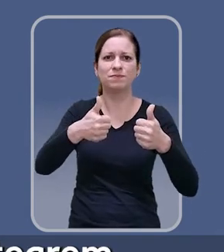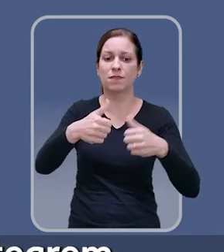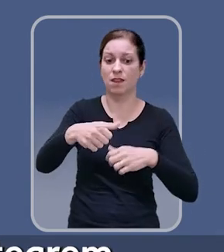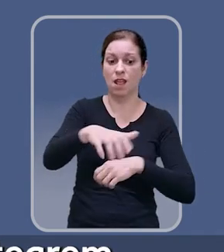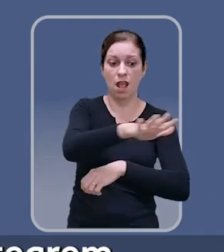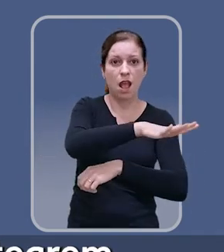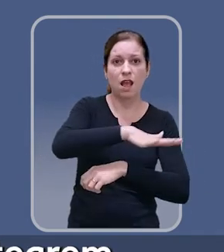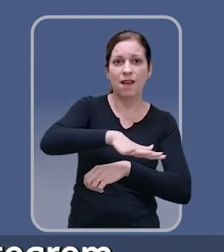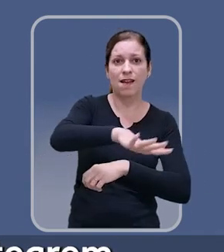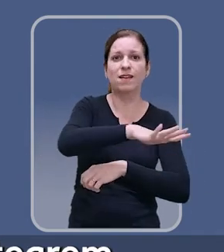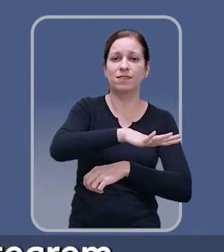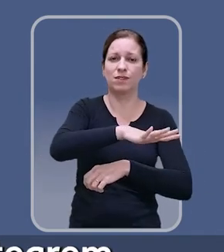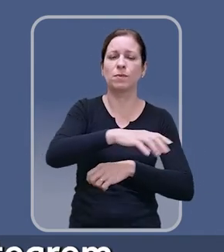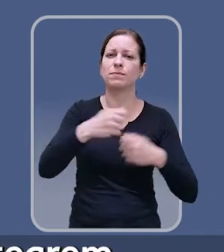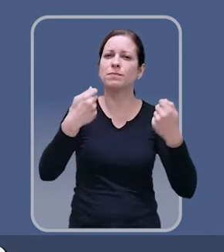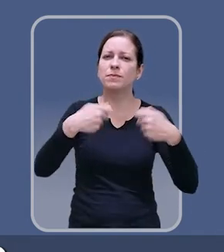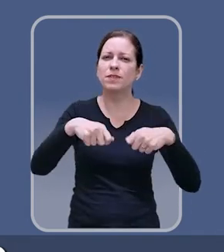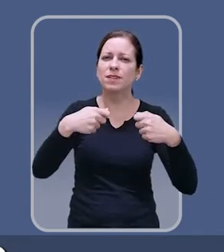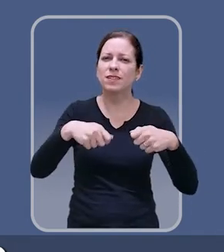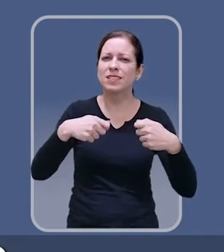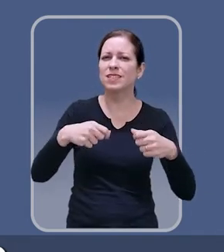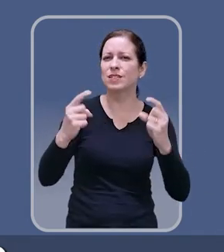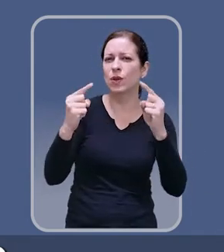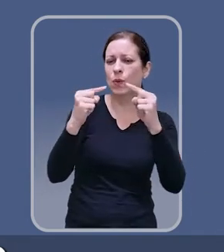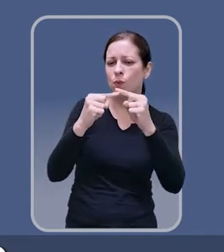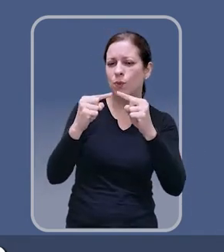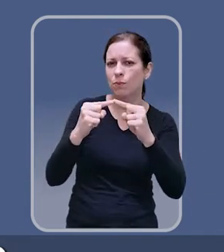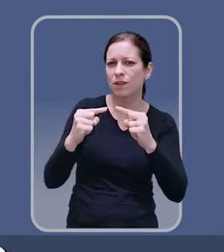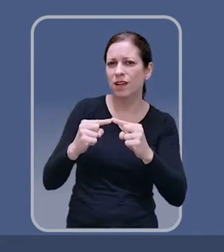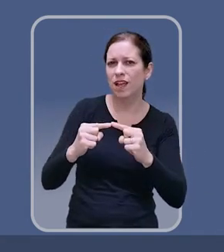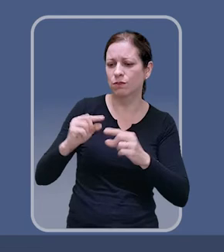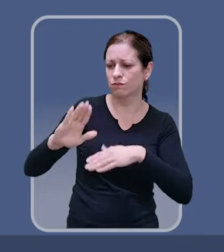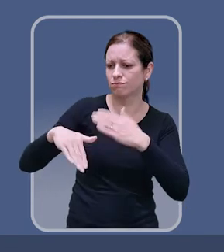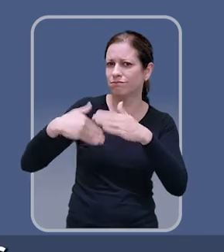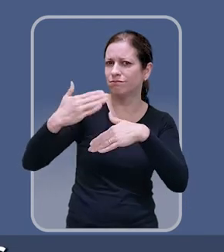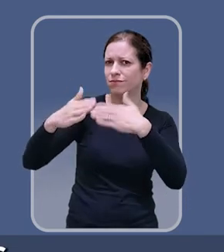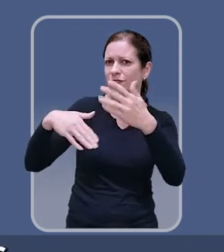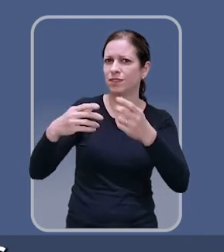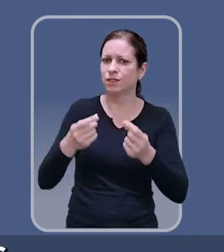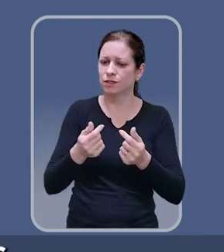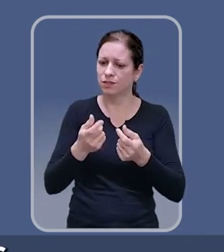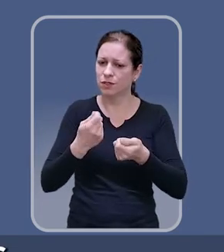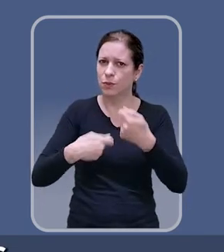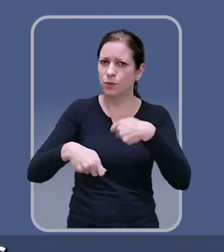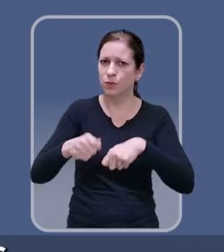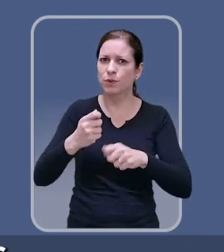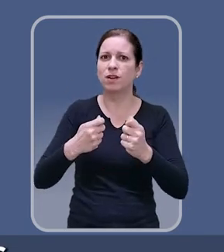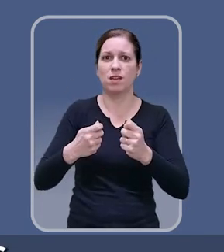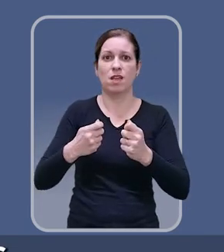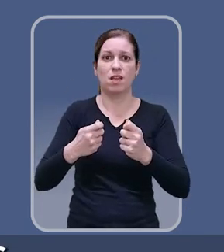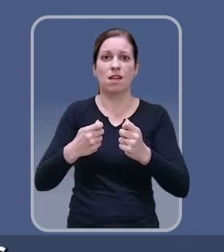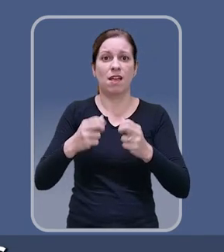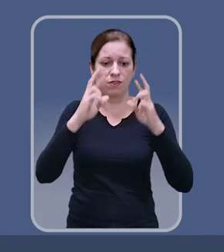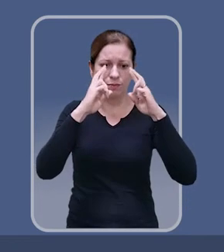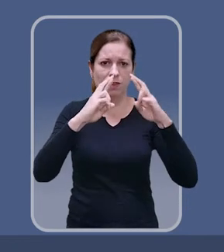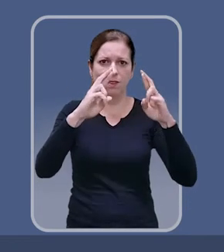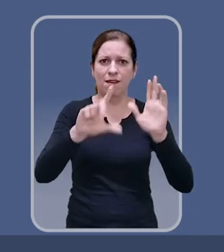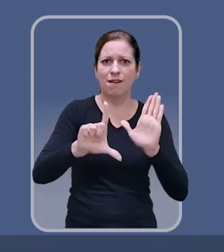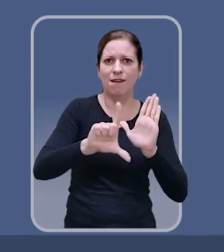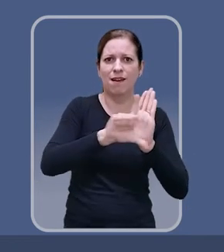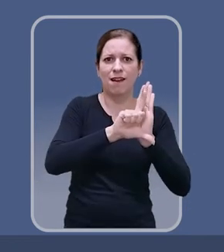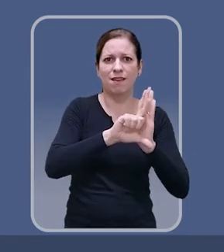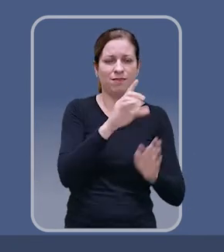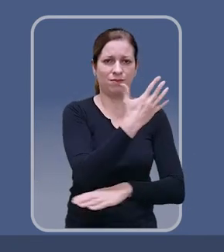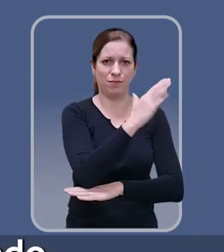buscar atividades que se integrem ao desenvolvimento econômico, mas também que respeitem as virtudes ambientais. Além